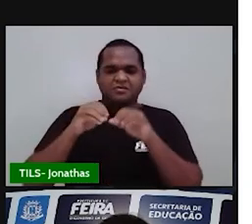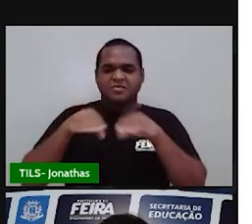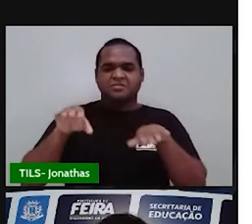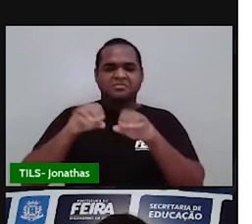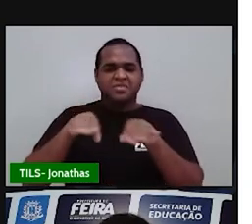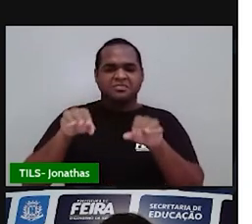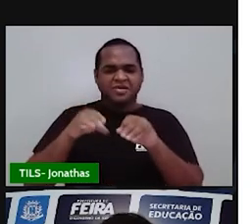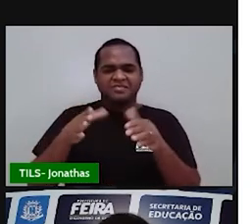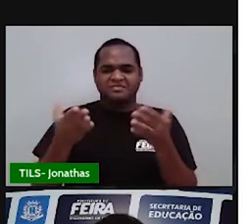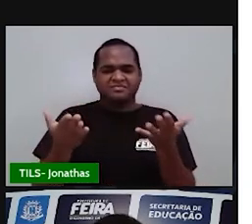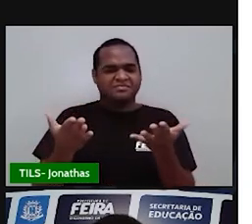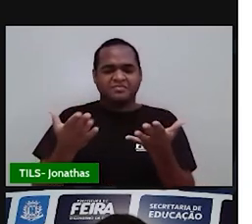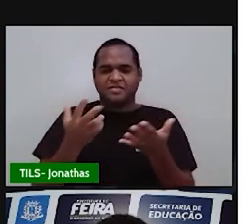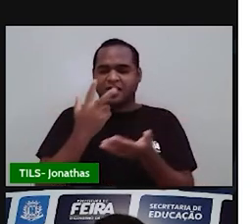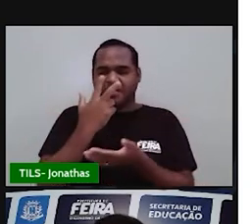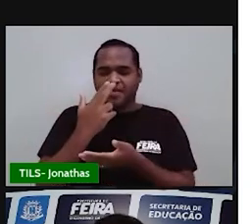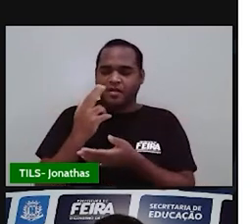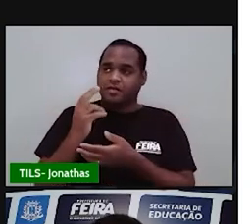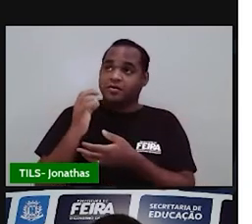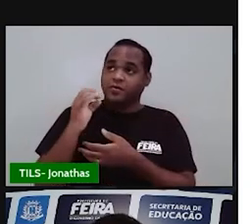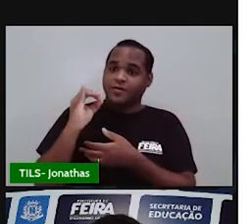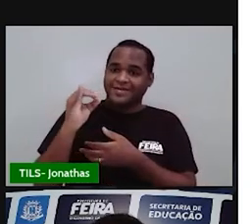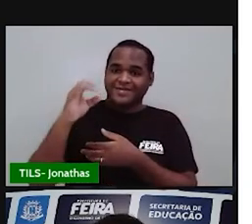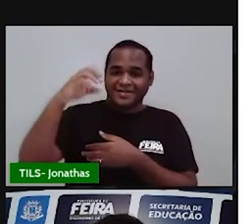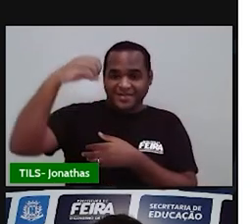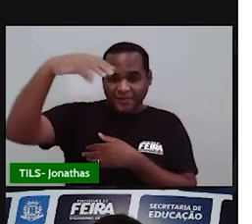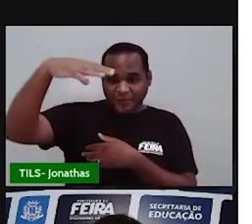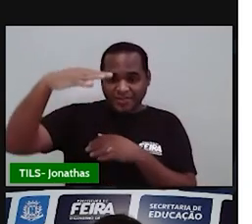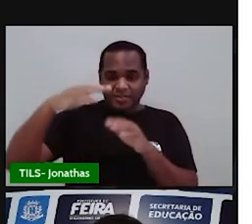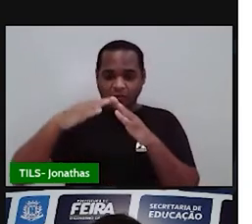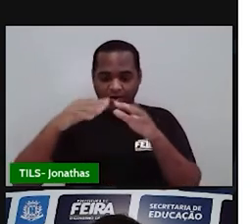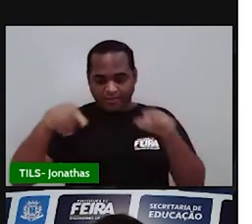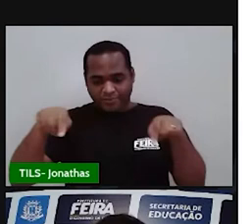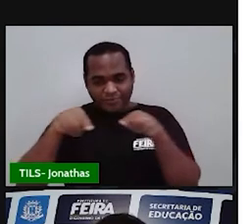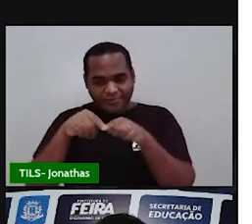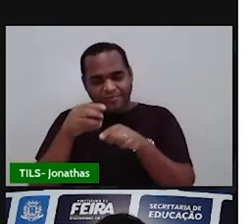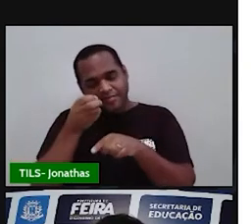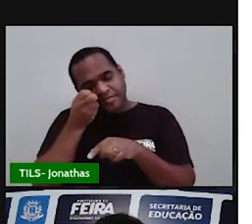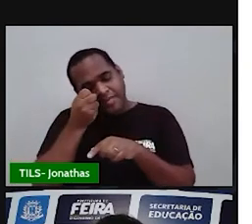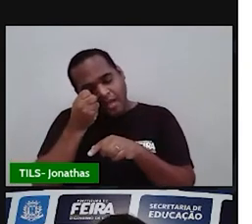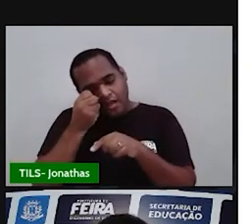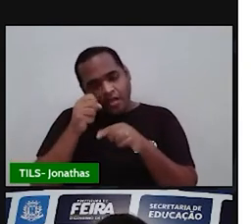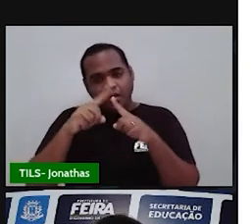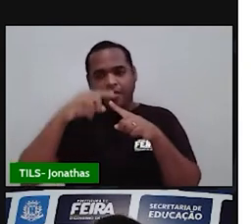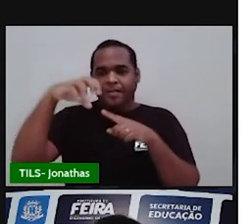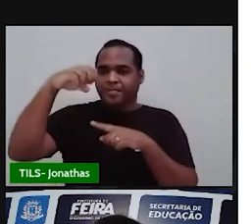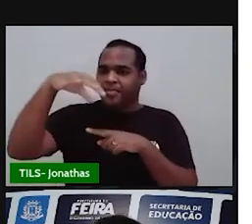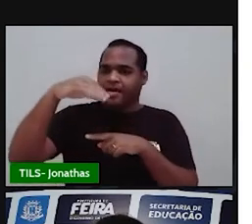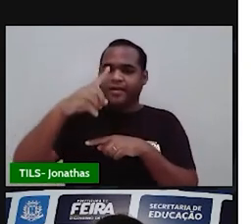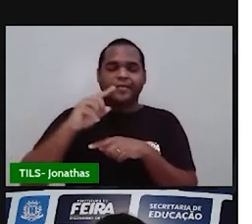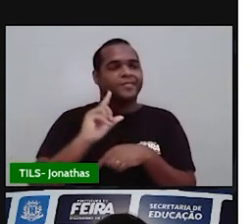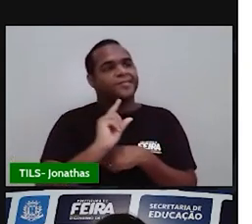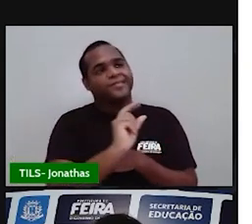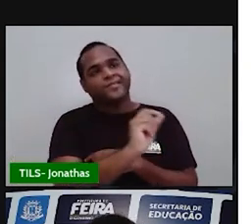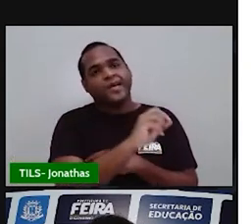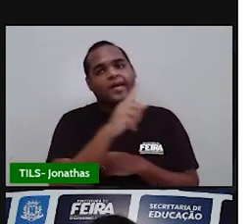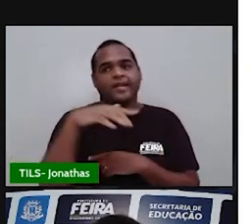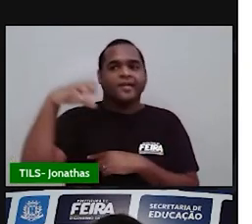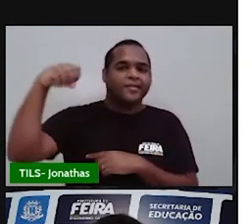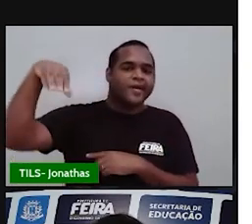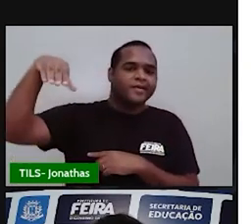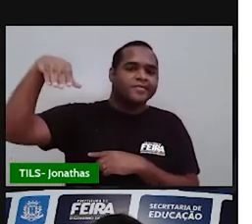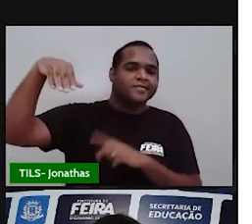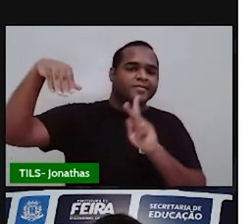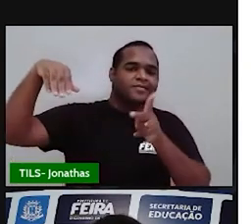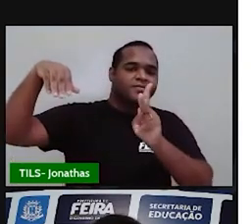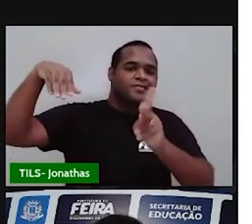né, é apenas uma luzinha que a gente entra no quarto, deixa acesa e sai do quarto e ela fica ali